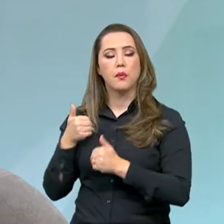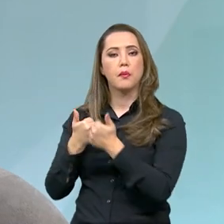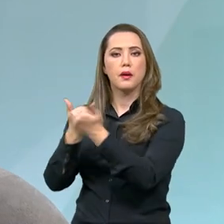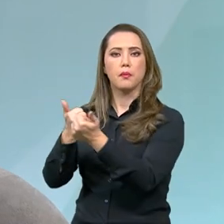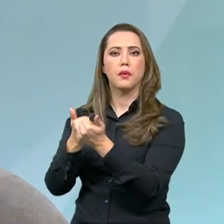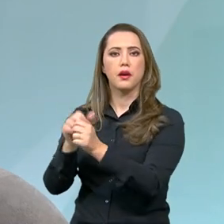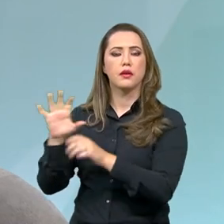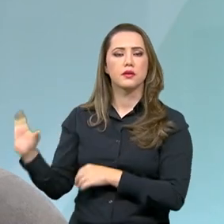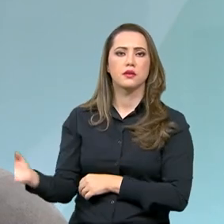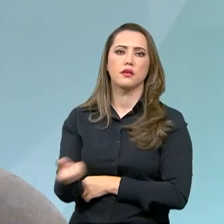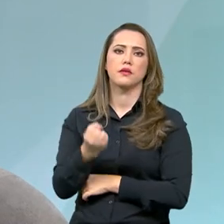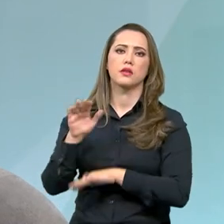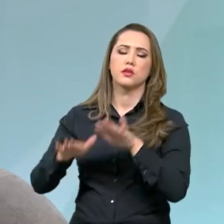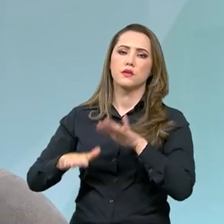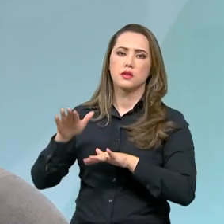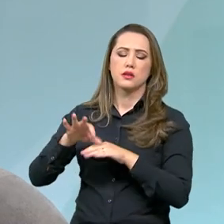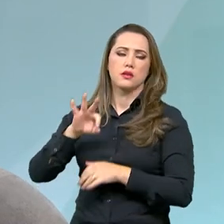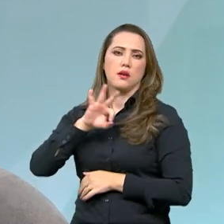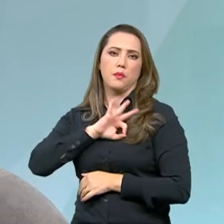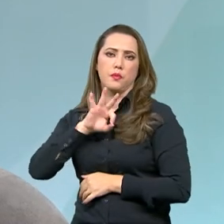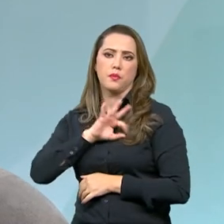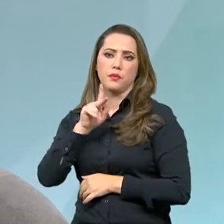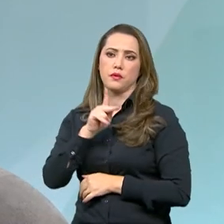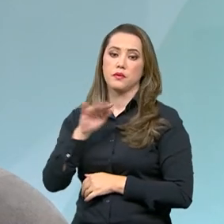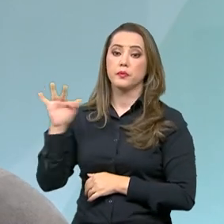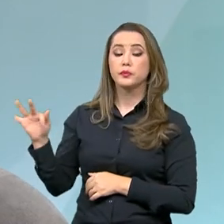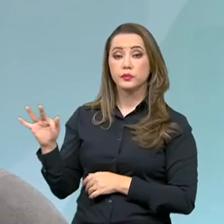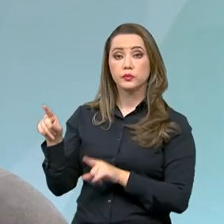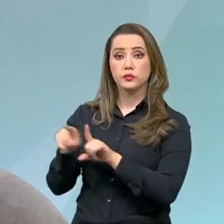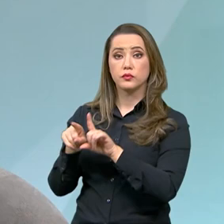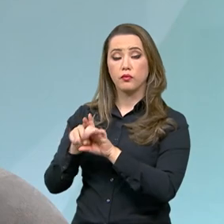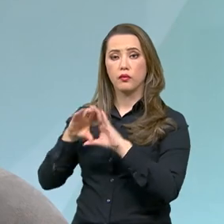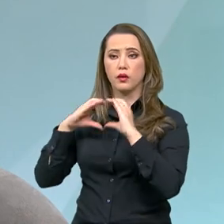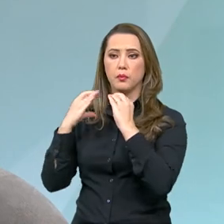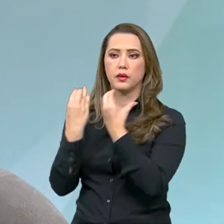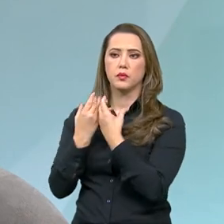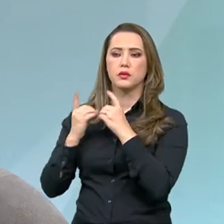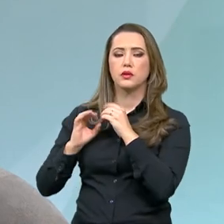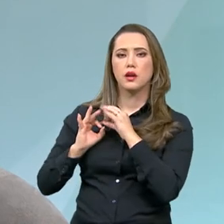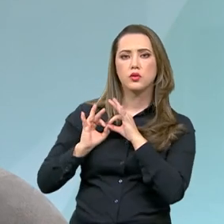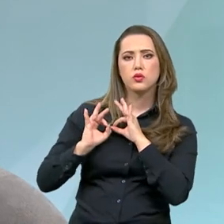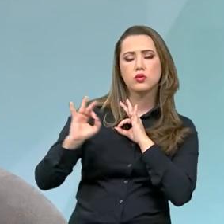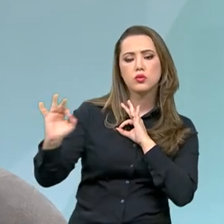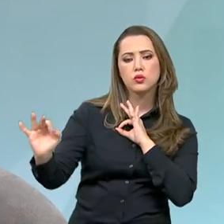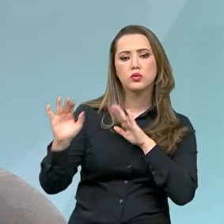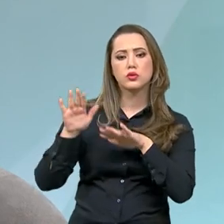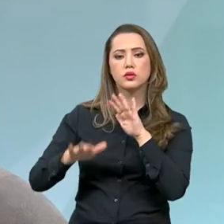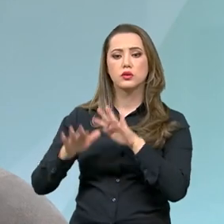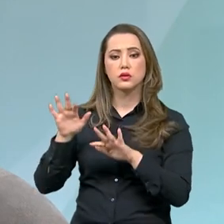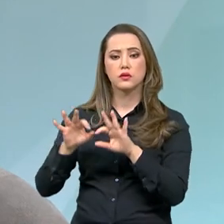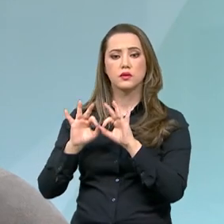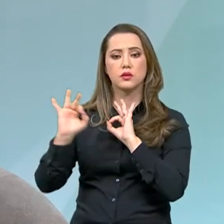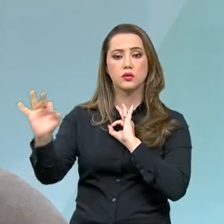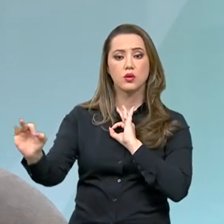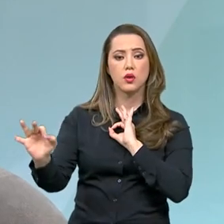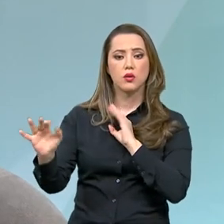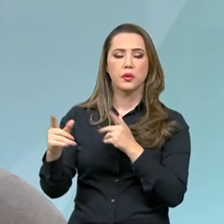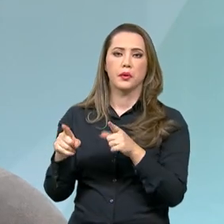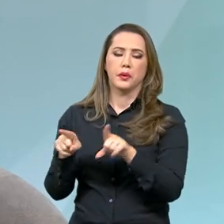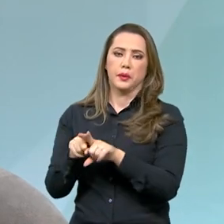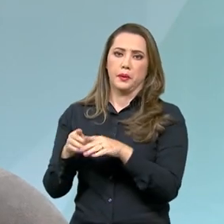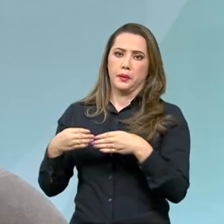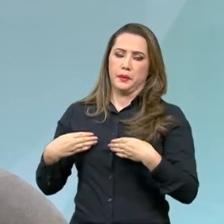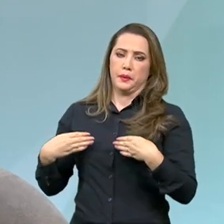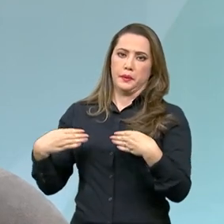Rodoviária Federal, que geralmente presta apoio ao aéreo e também para comunidades mais isoladas que ficam próximas às rodovias federais. Aciona o Ministério da